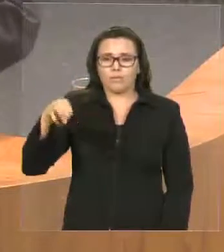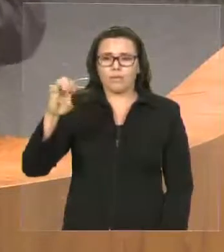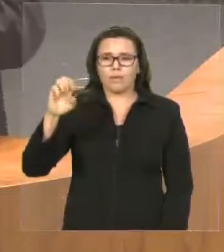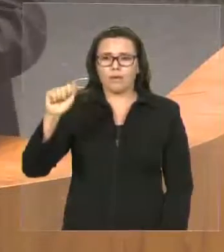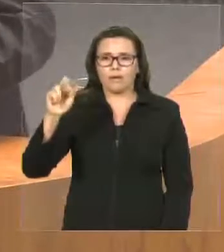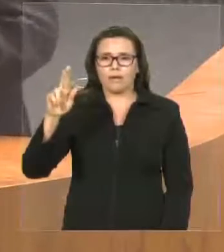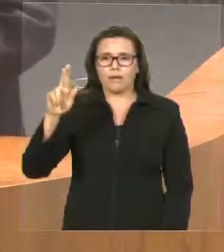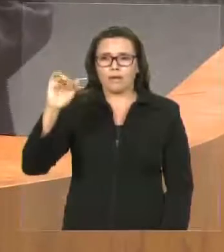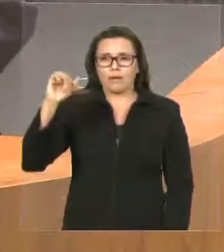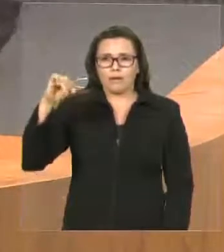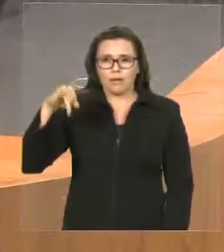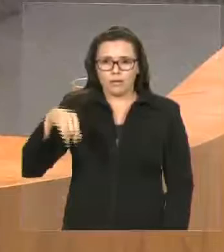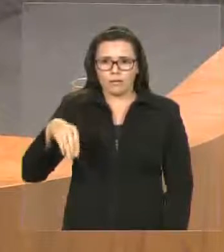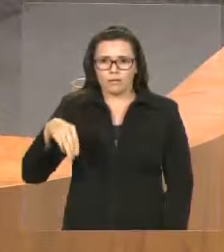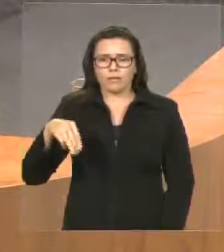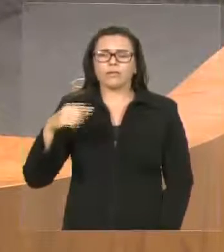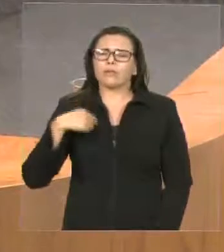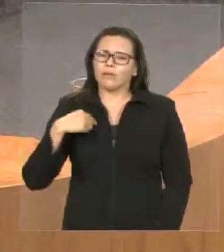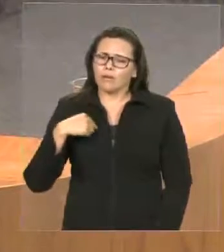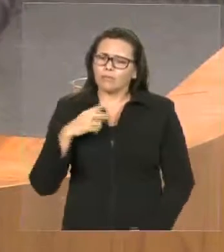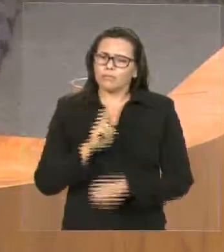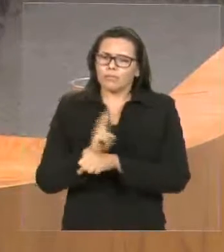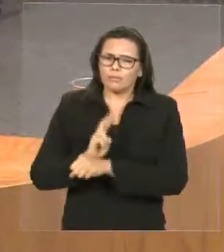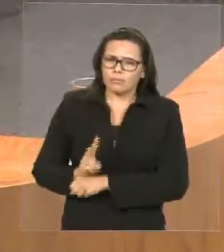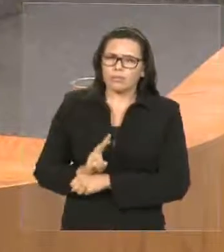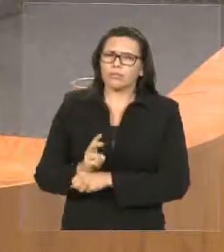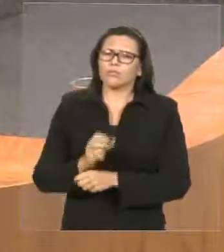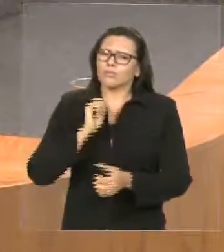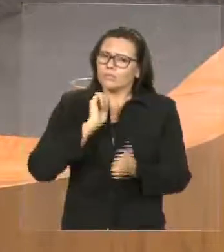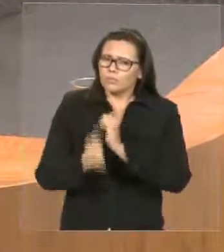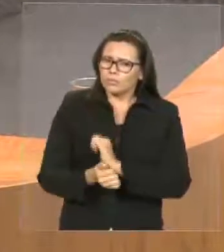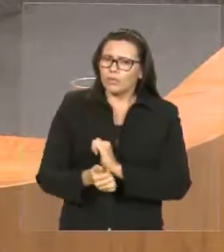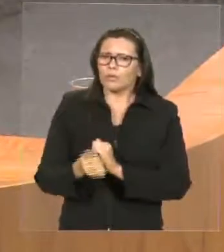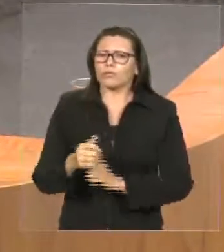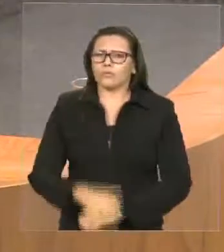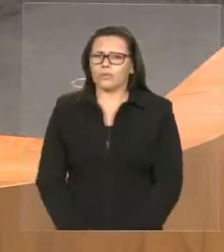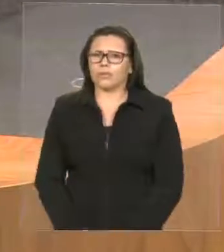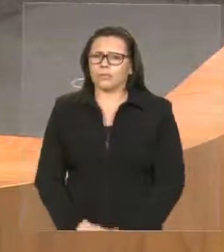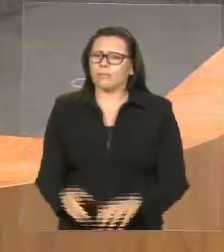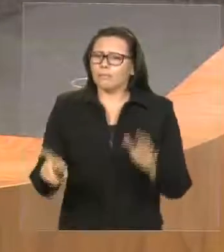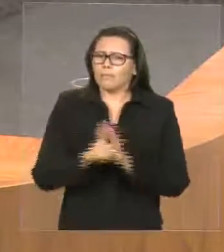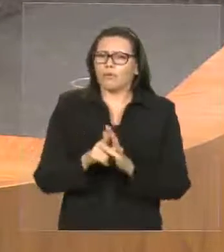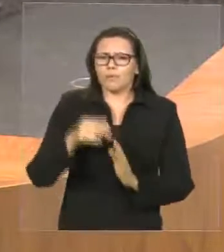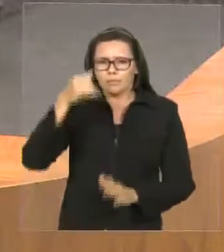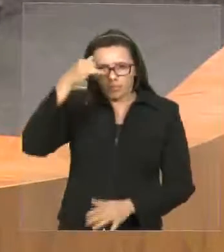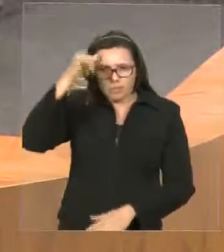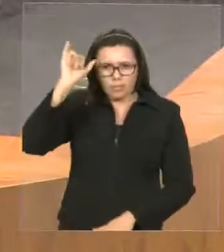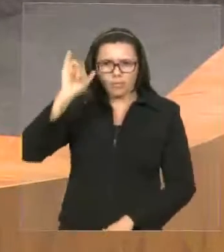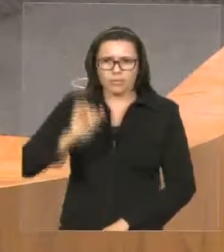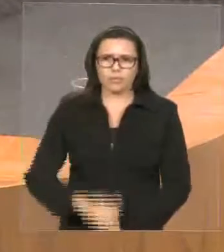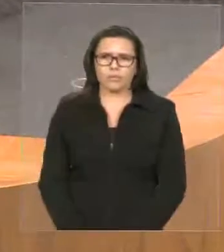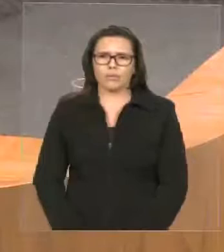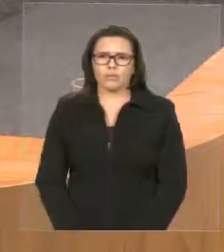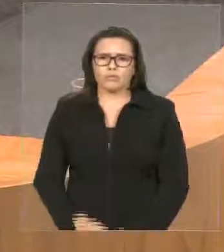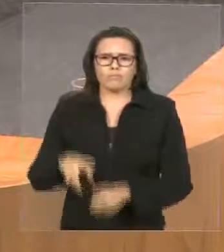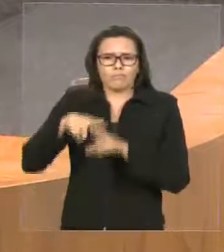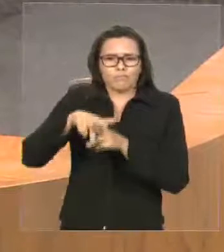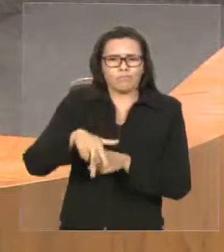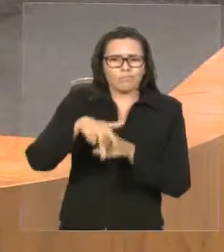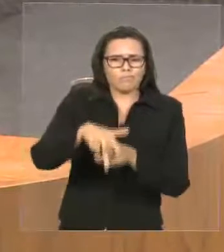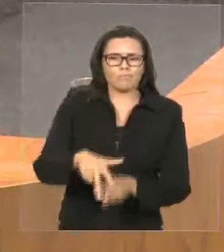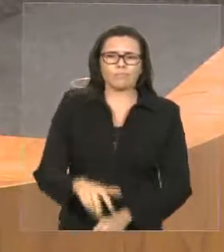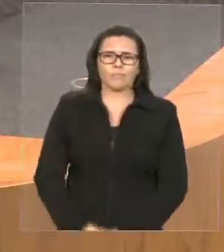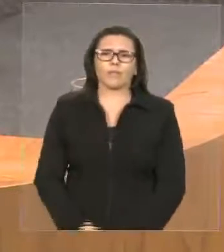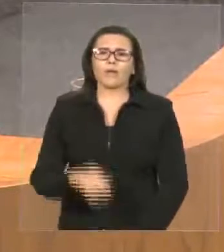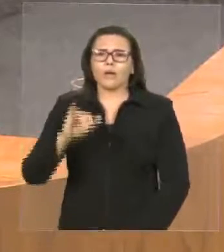defendemos o esporte de vaquejada e estivemos presentes nessa grande cavalgada, que ali foi organizada pelo Josiel